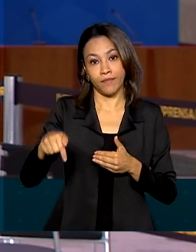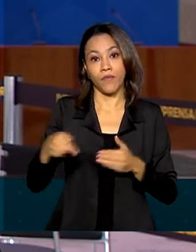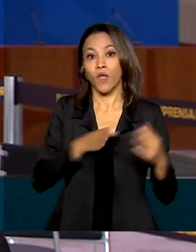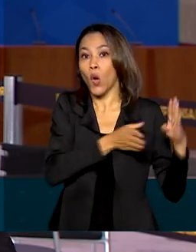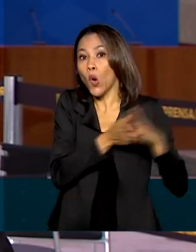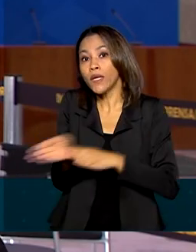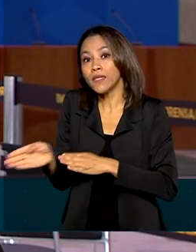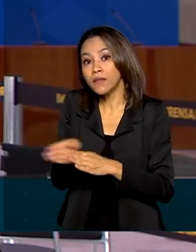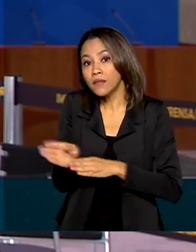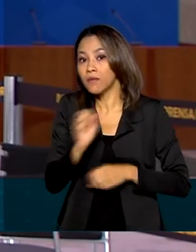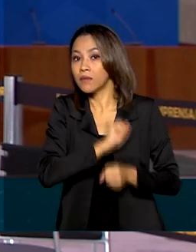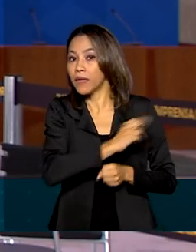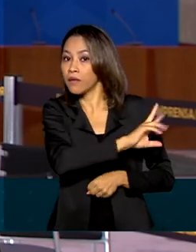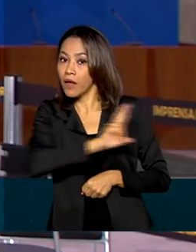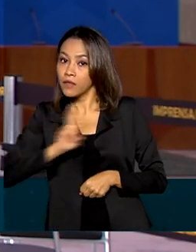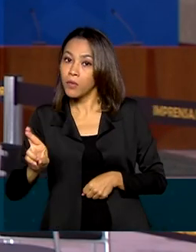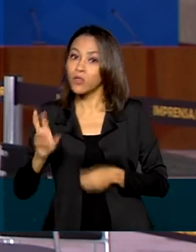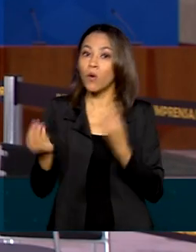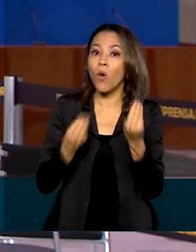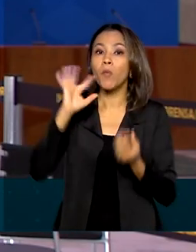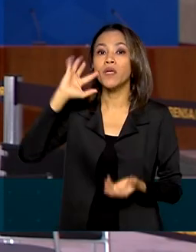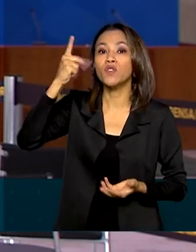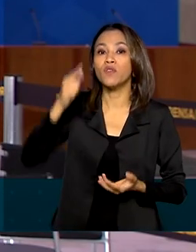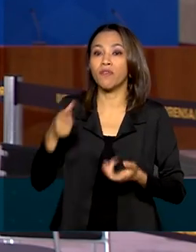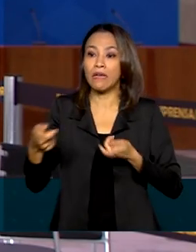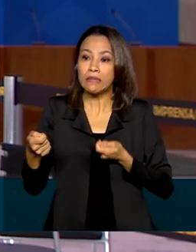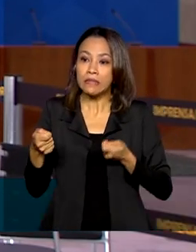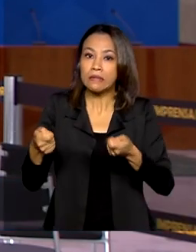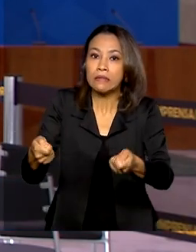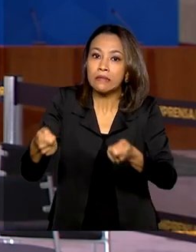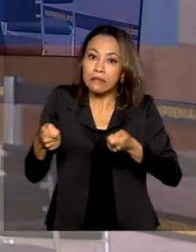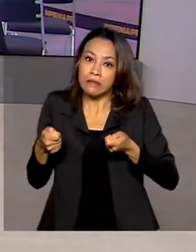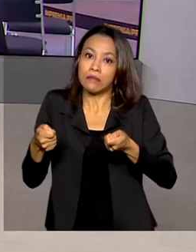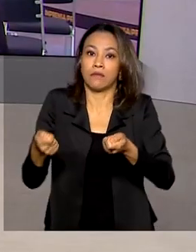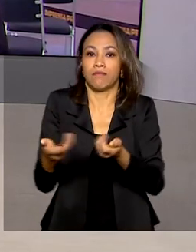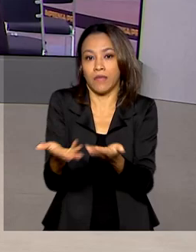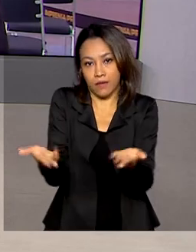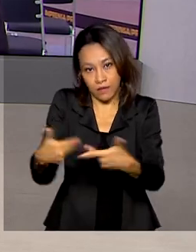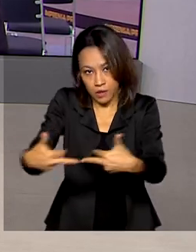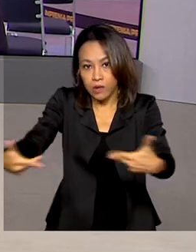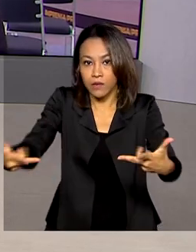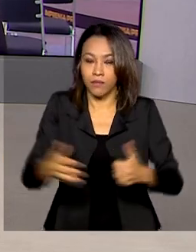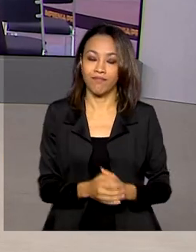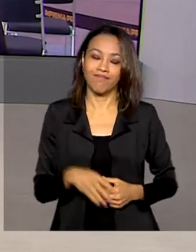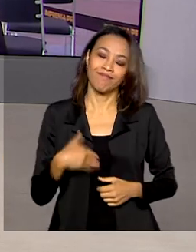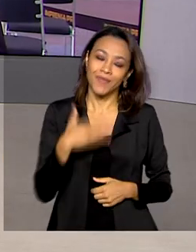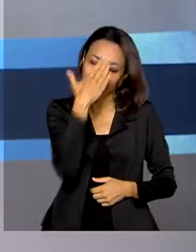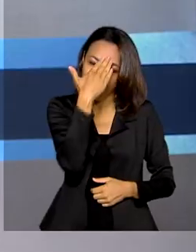sobre como proceder para resolver esses impasses. Renata, com você. Tá certo Glauco, obrigado pelas suas informações. Tchau. Tchau.